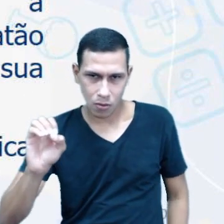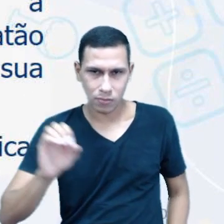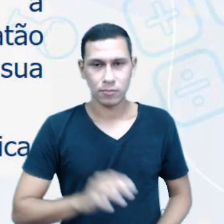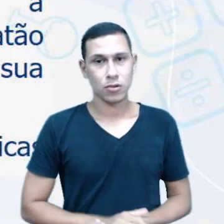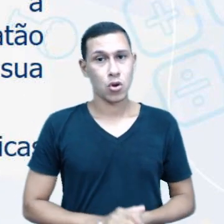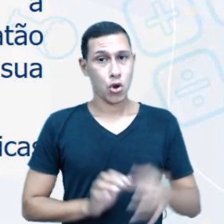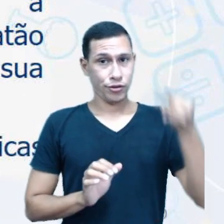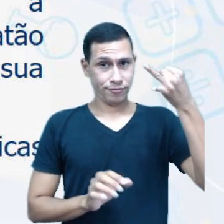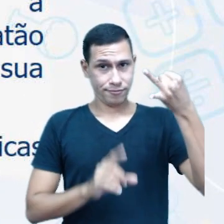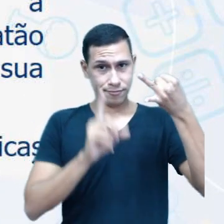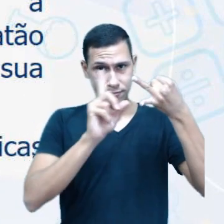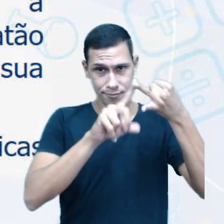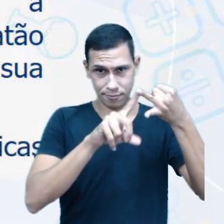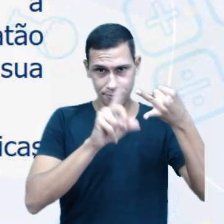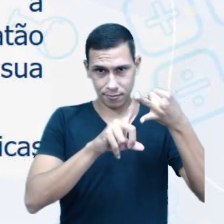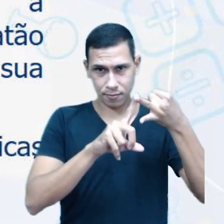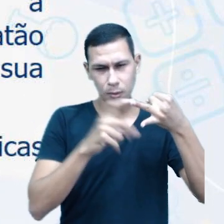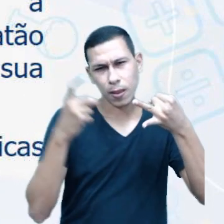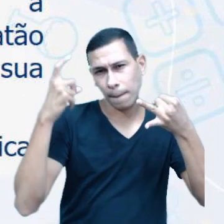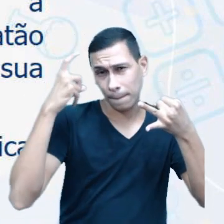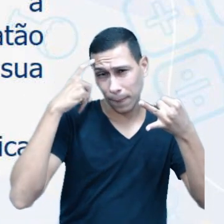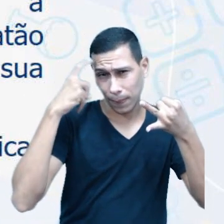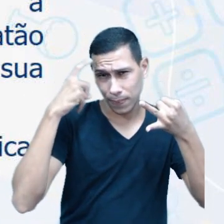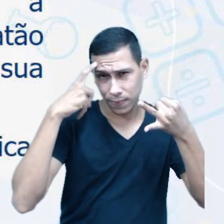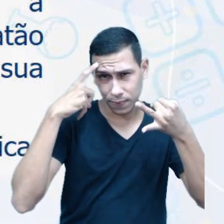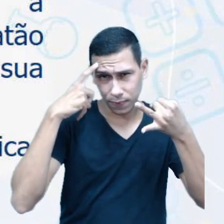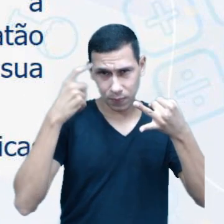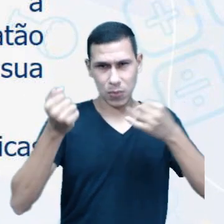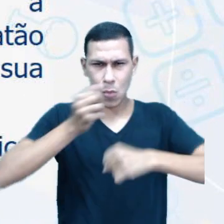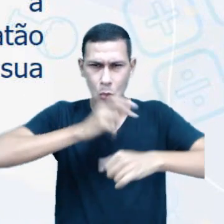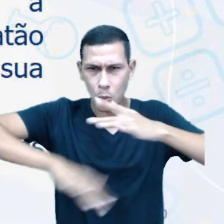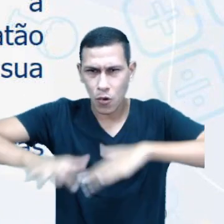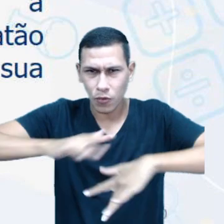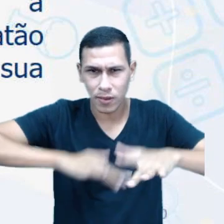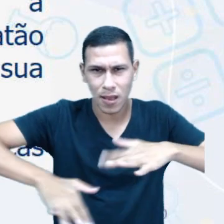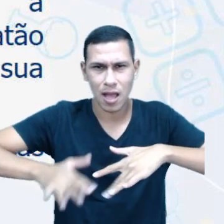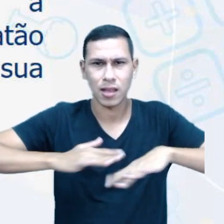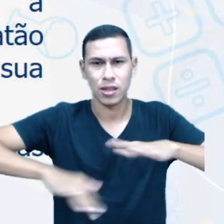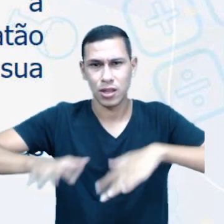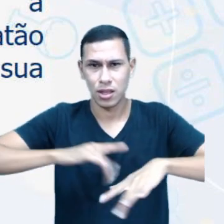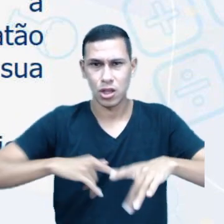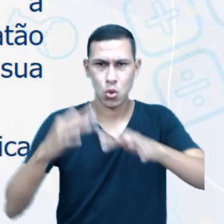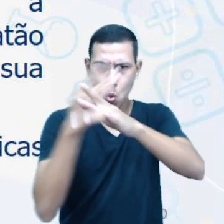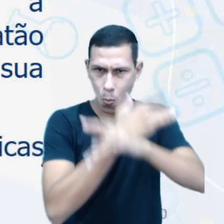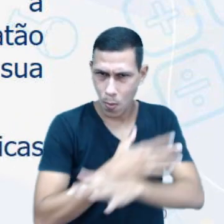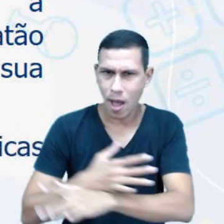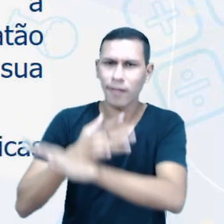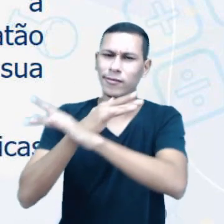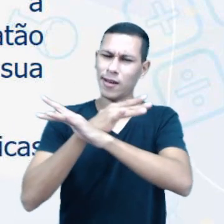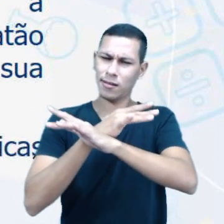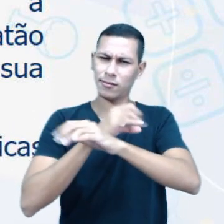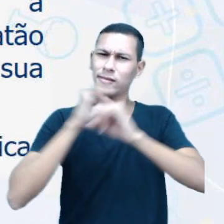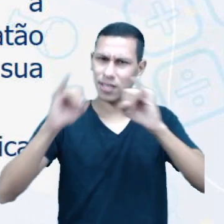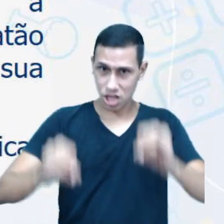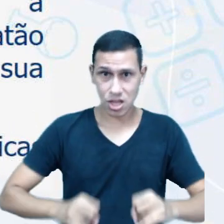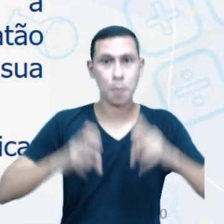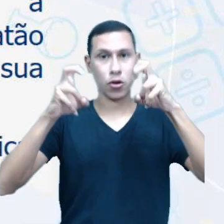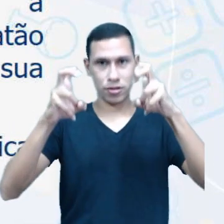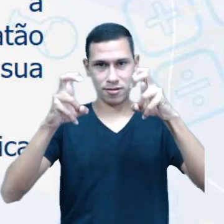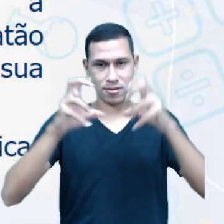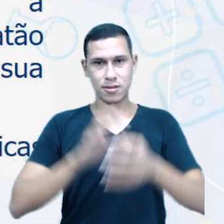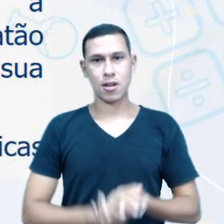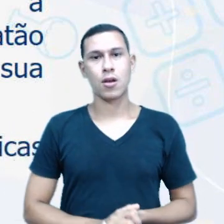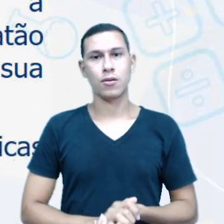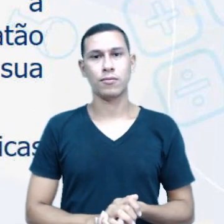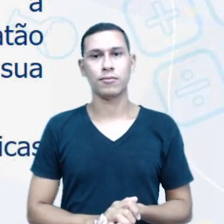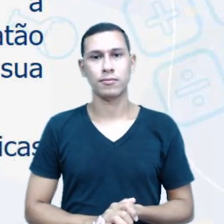Segundo, busque refletir sobre a mobilidade urbana de Jeboatã nos Guararapes, a nossa cidade, e